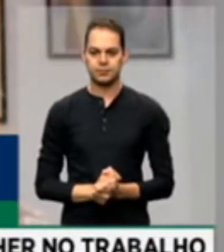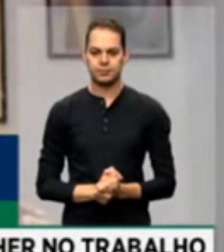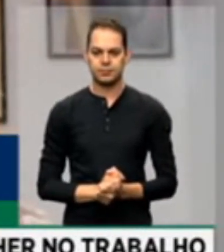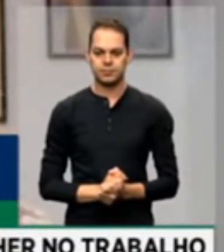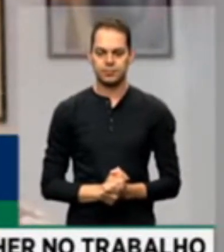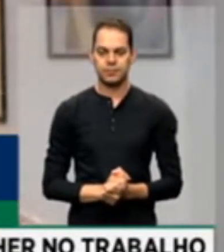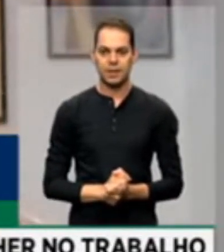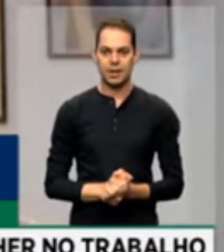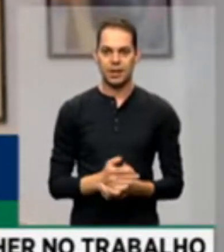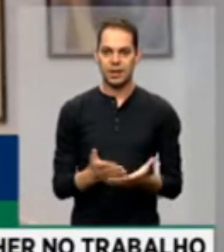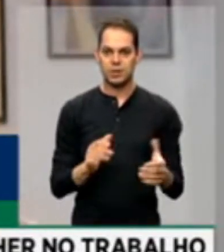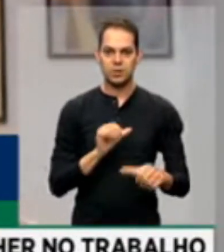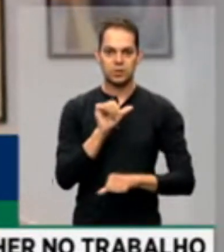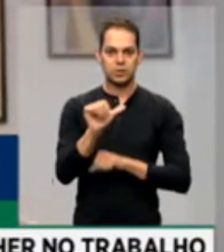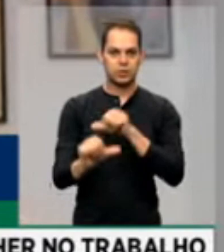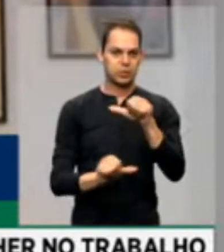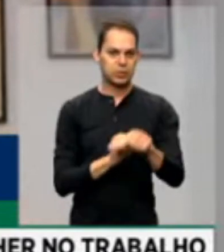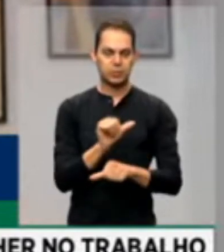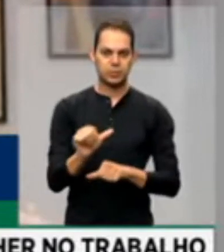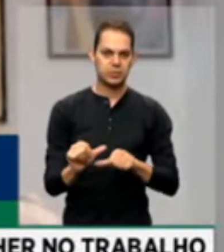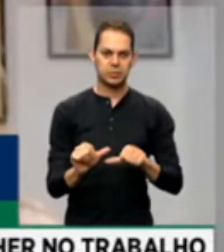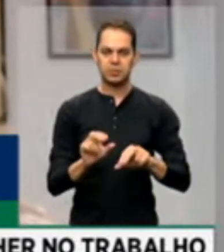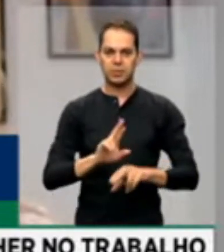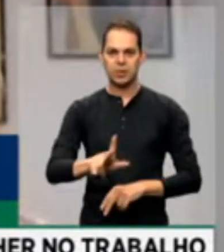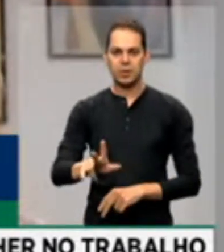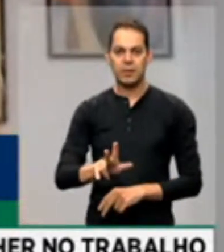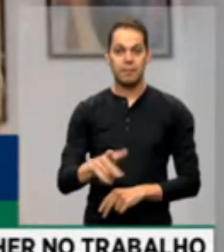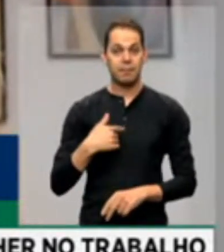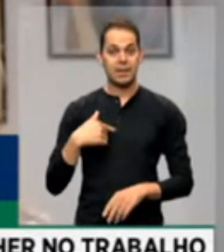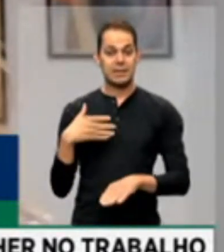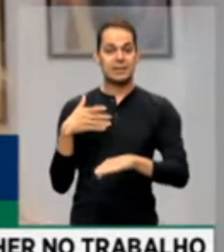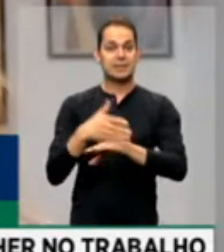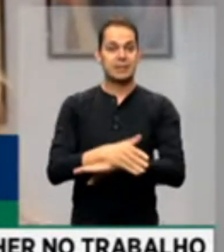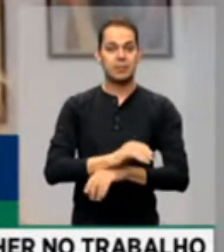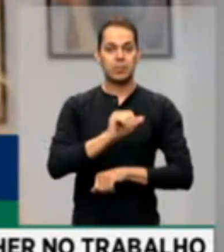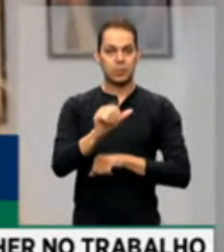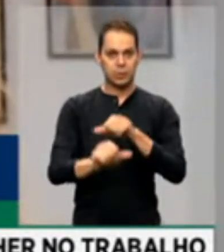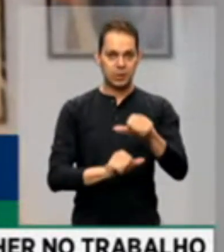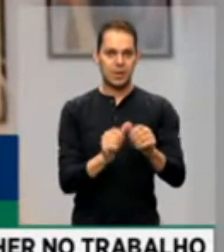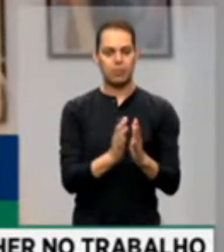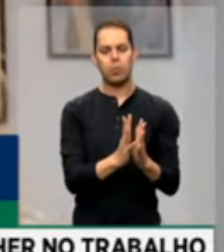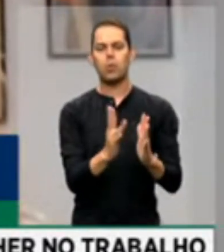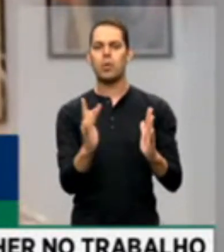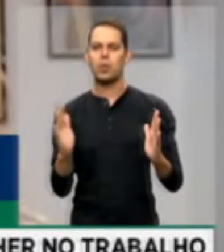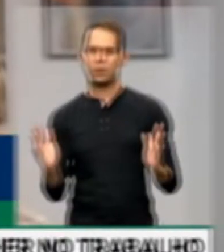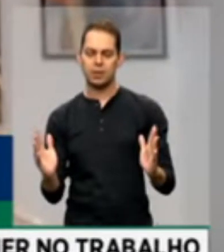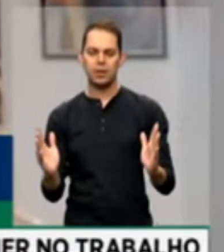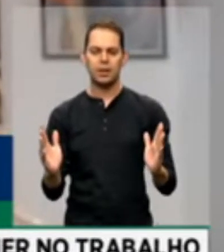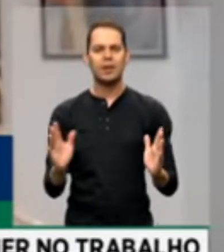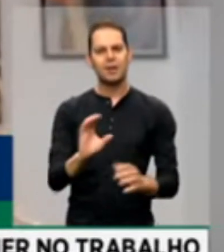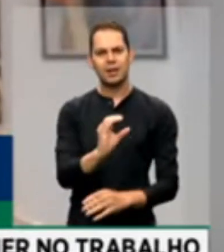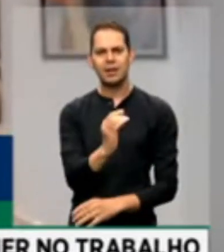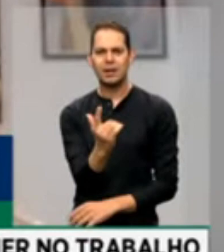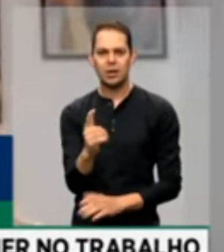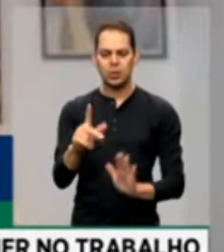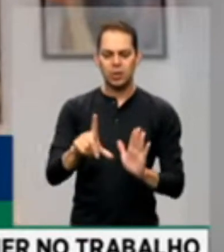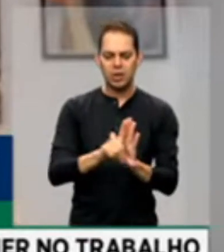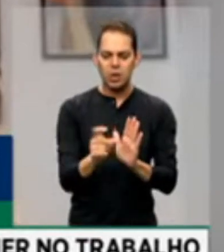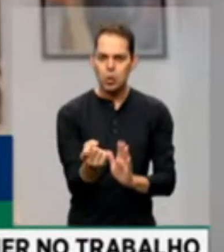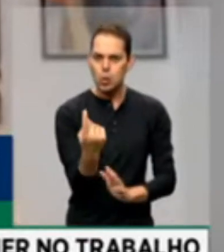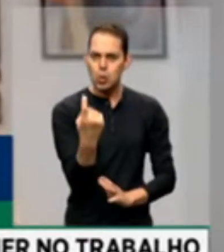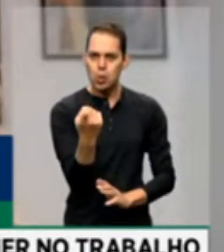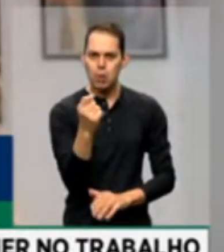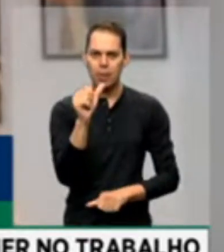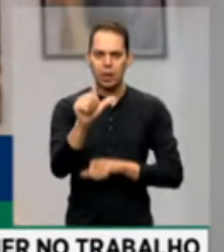E isso não vai se alterar espontaneamente, é preciso intervir, intervir no processo. Obviamente que uma única lei não supera